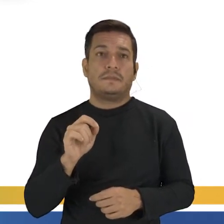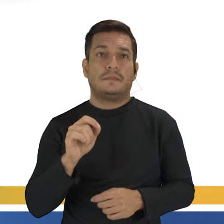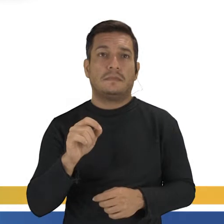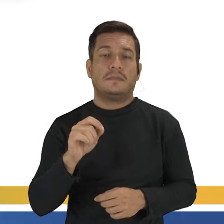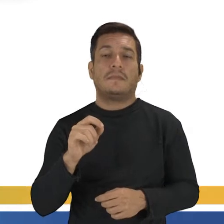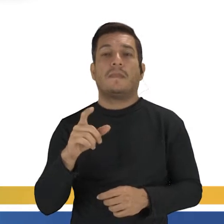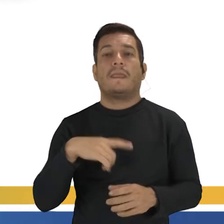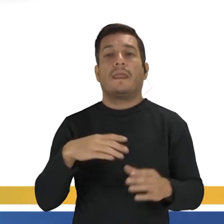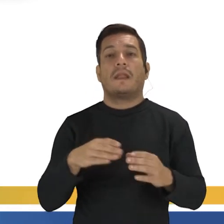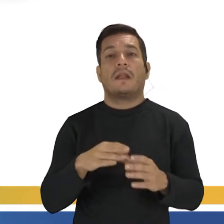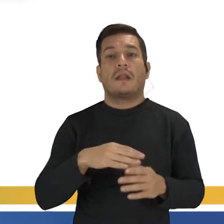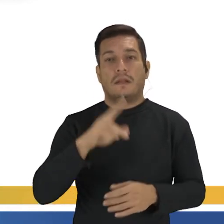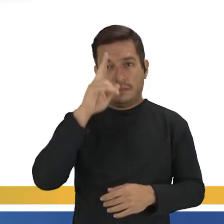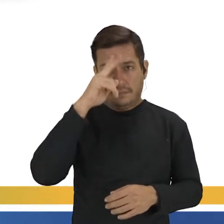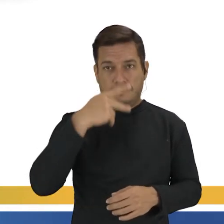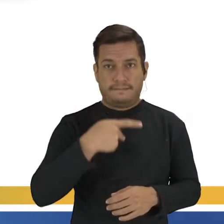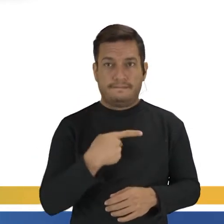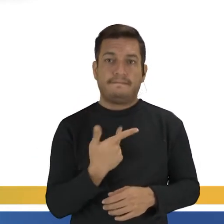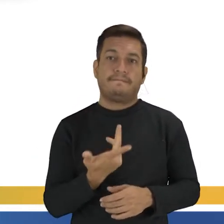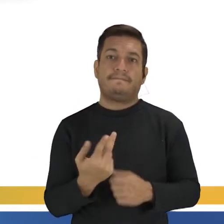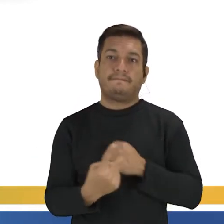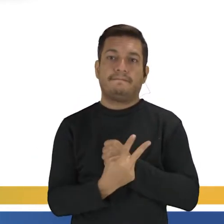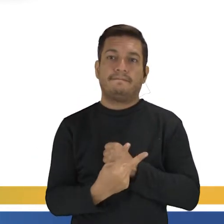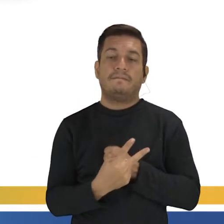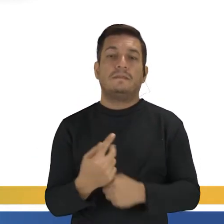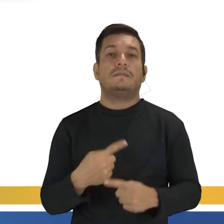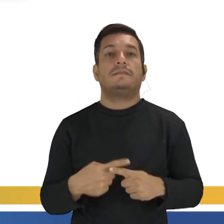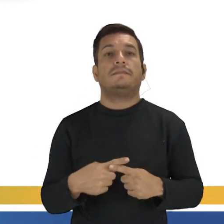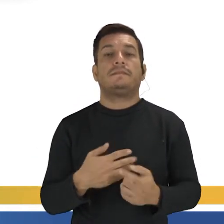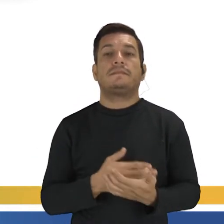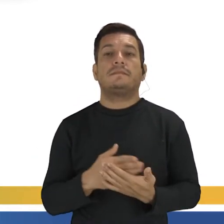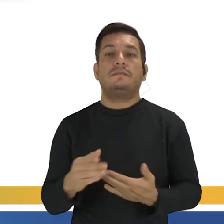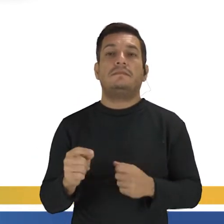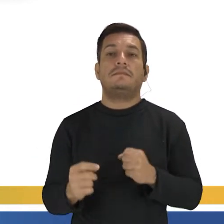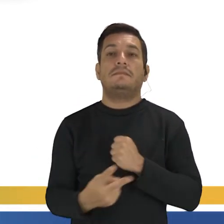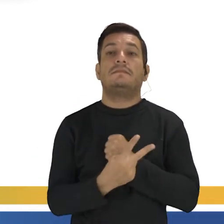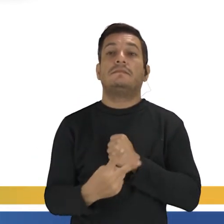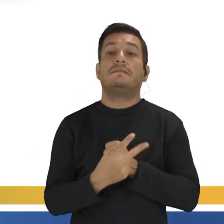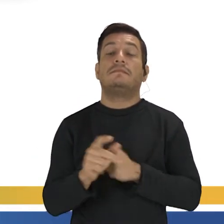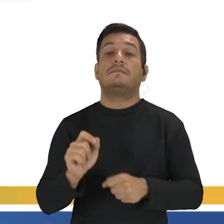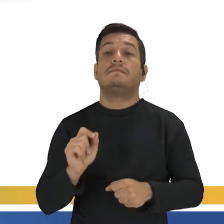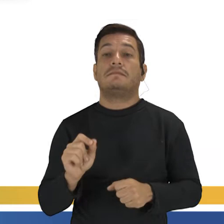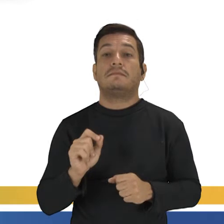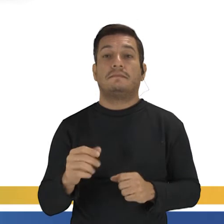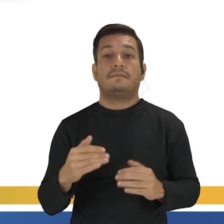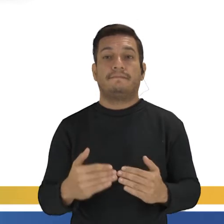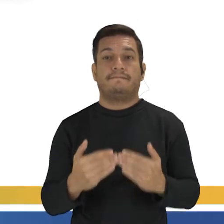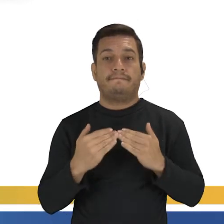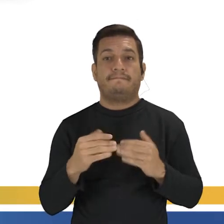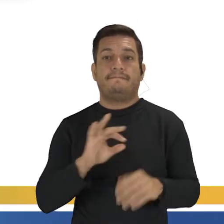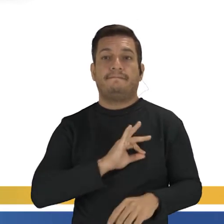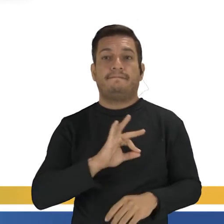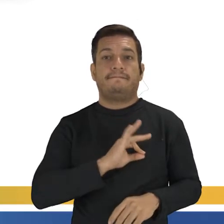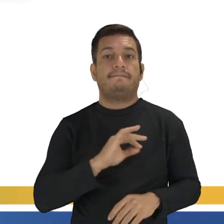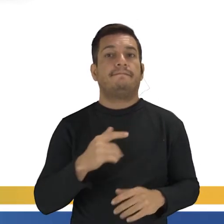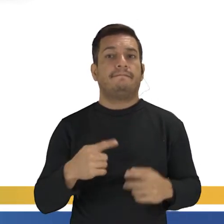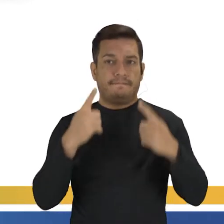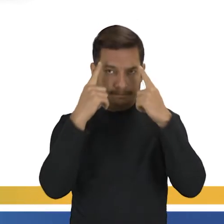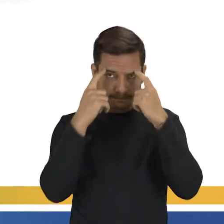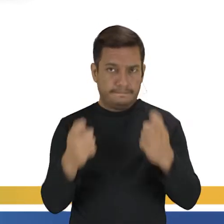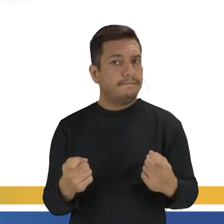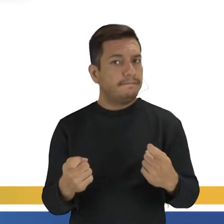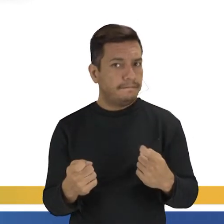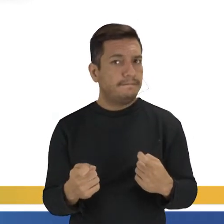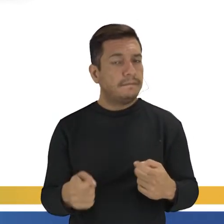Panteras Negras é autodefesa, né? Porque aí eles começam a se proteger dessas abordagens policiais violentas.